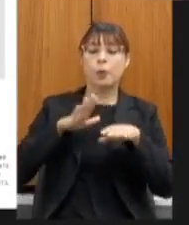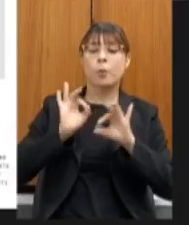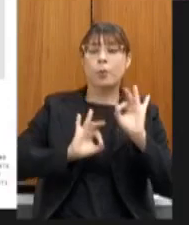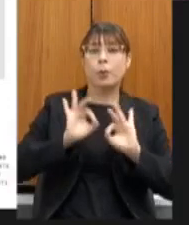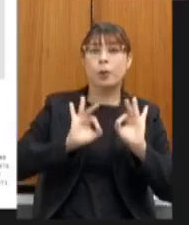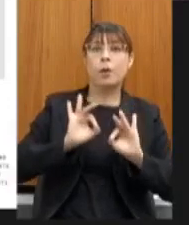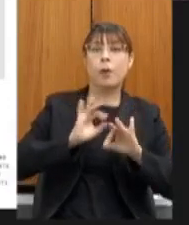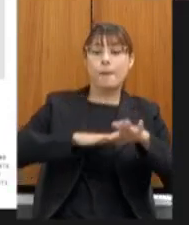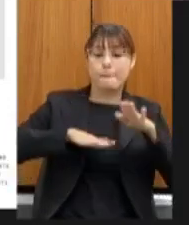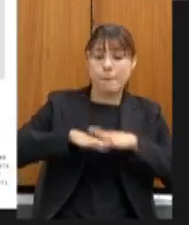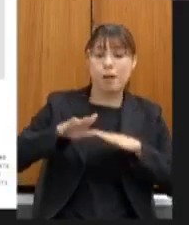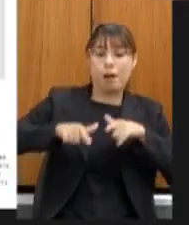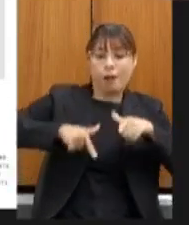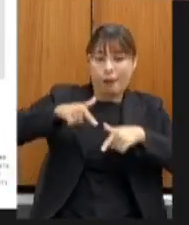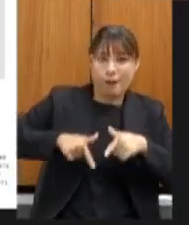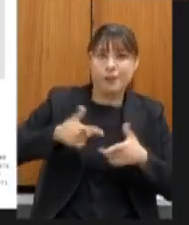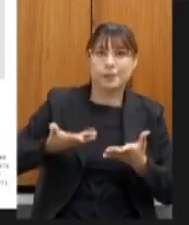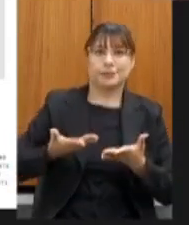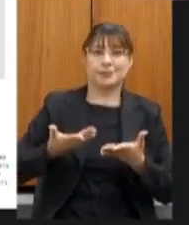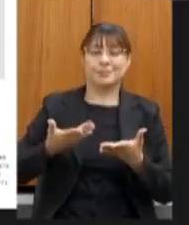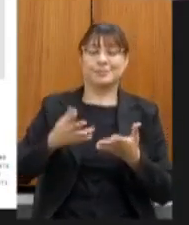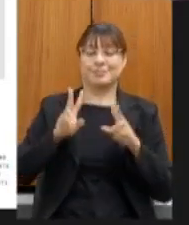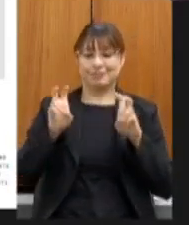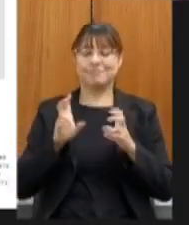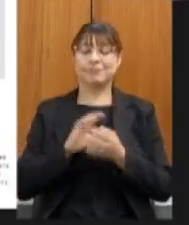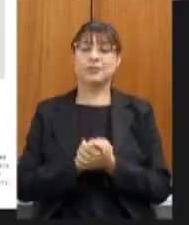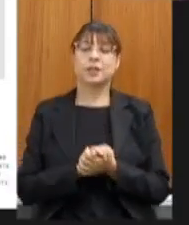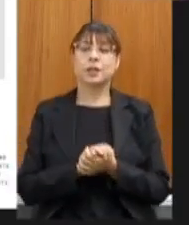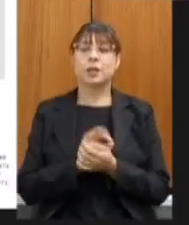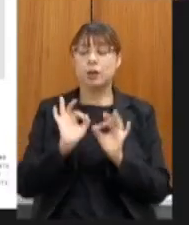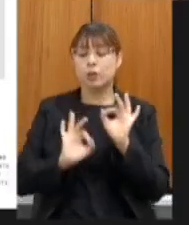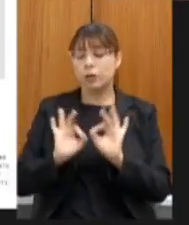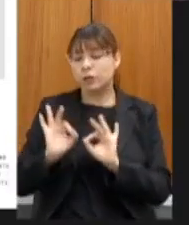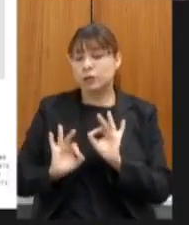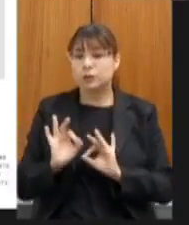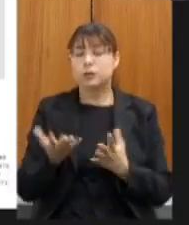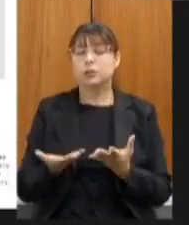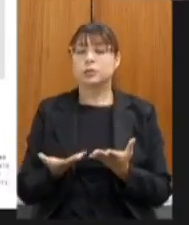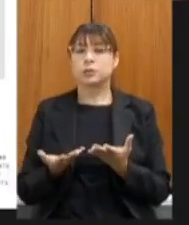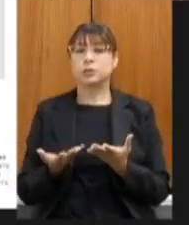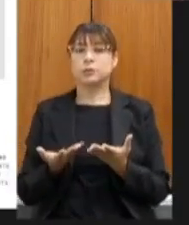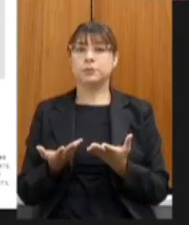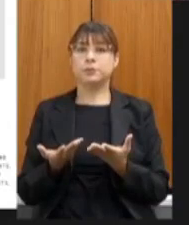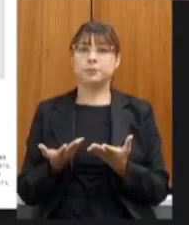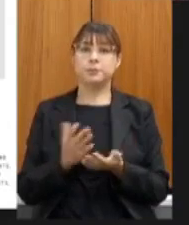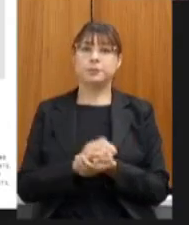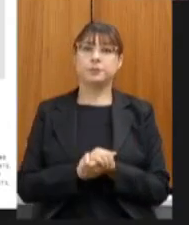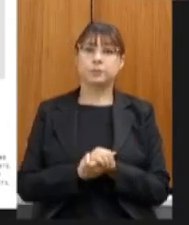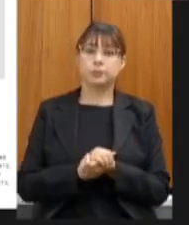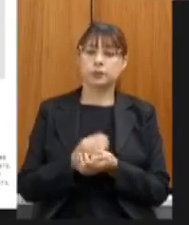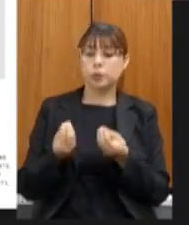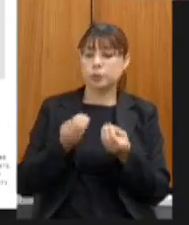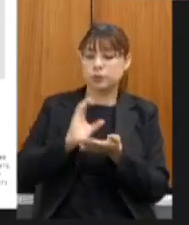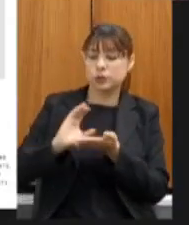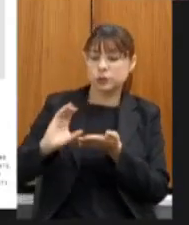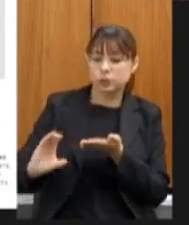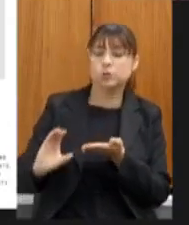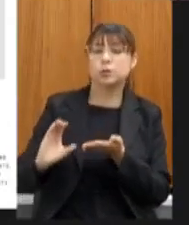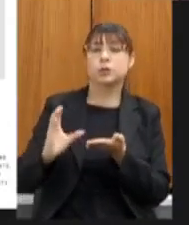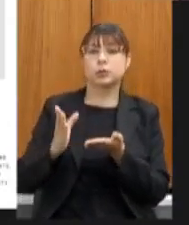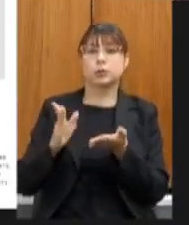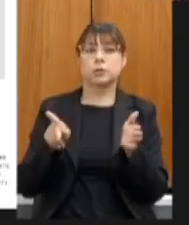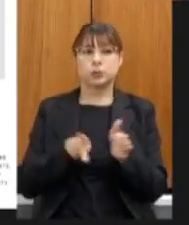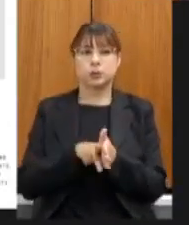recordando que por conta de toda a reorganização da parte de custeio e investimento da